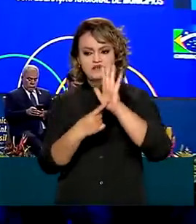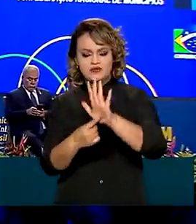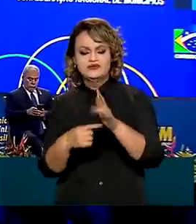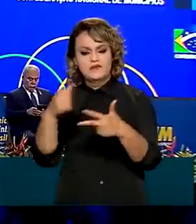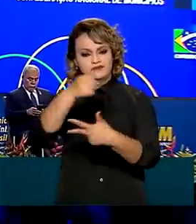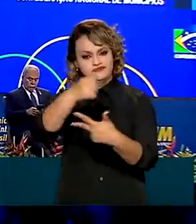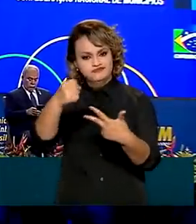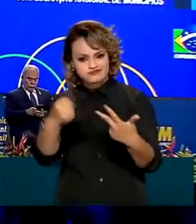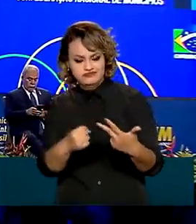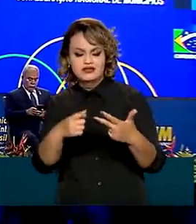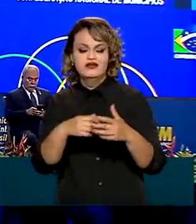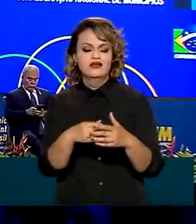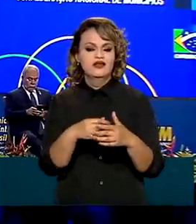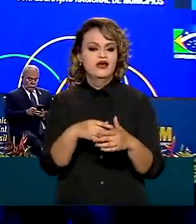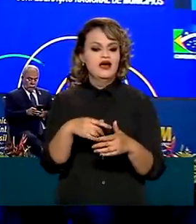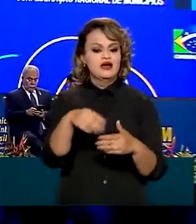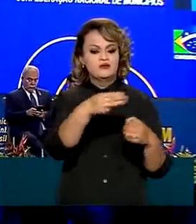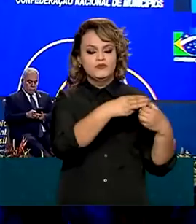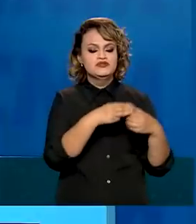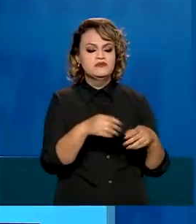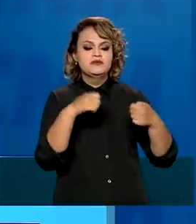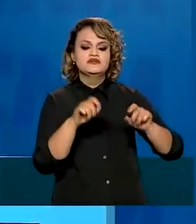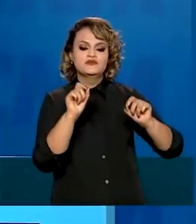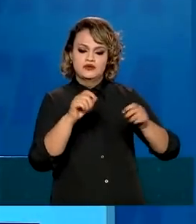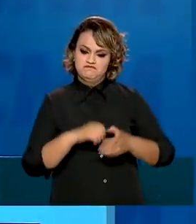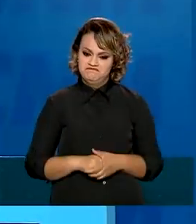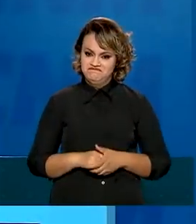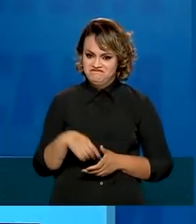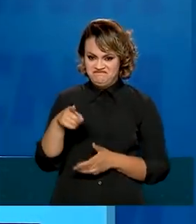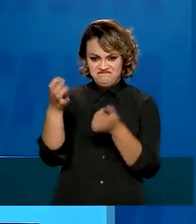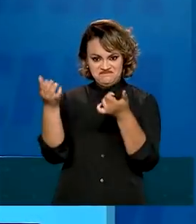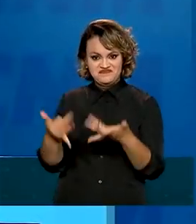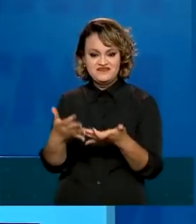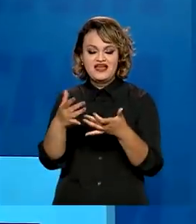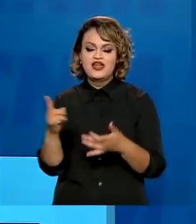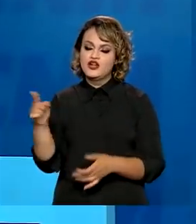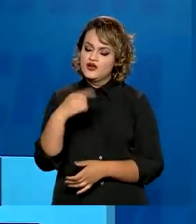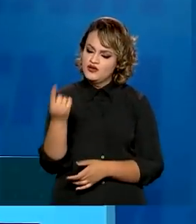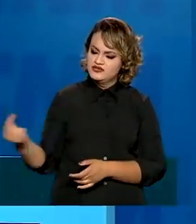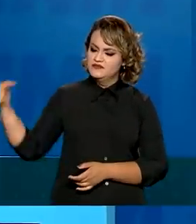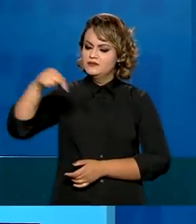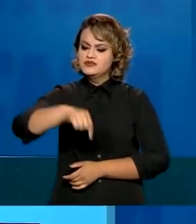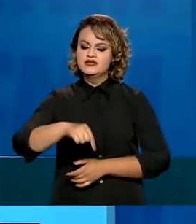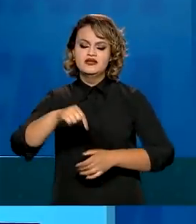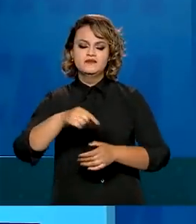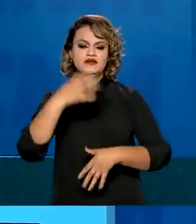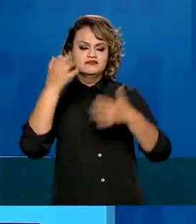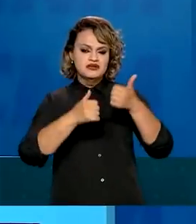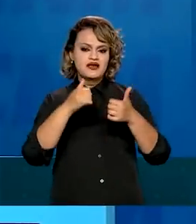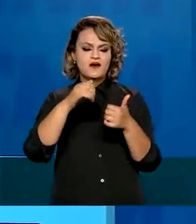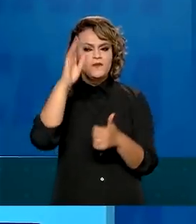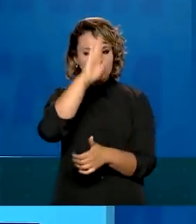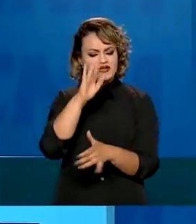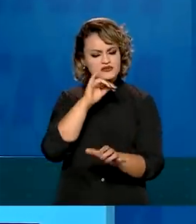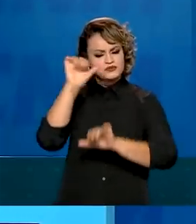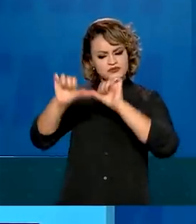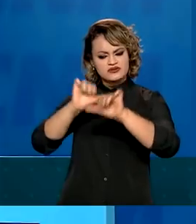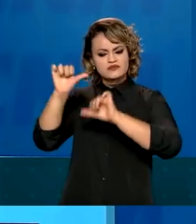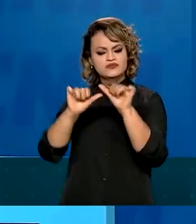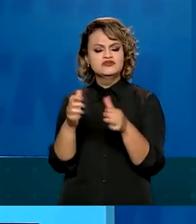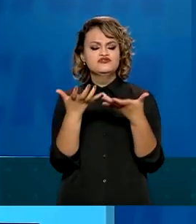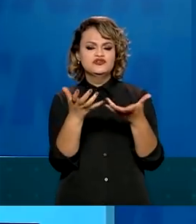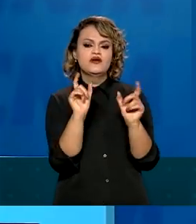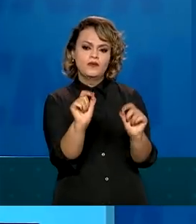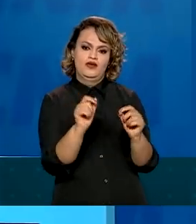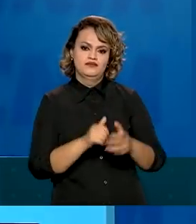Legislativo, Judiciário e Executivo. Estamos aqui para discutir o Brasil que nós queremos, o Brasil que nós